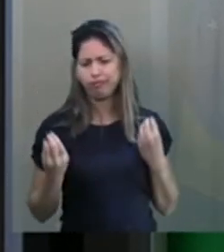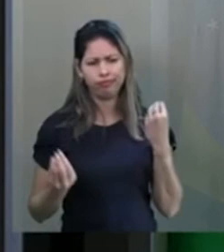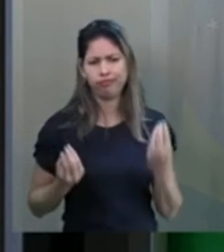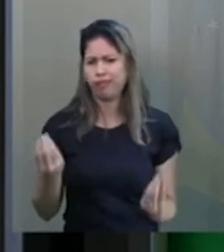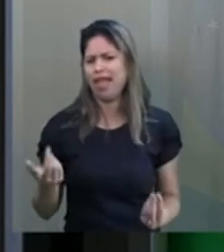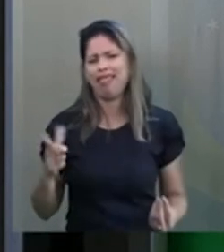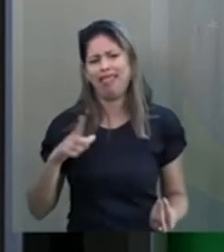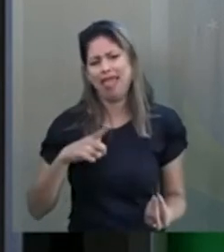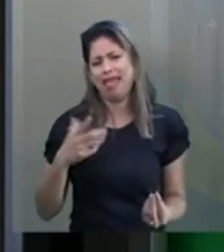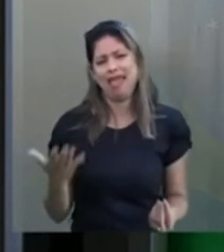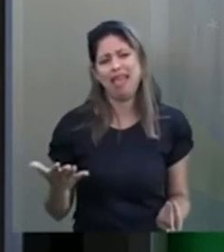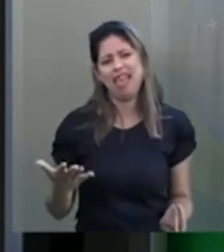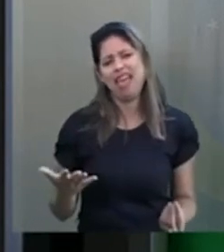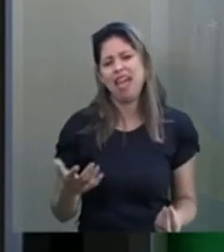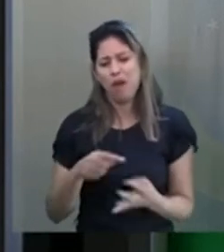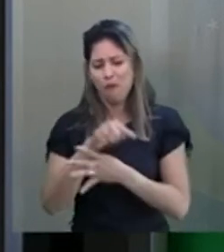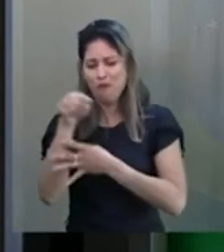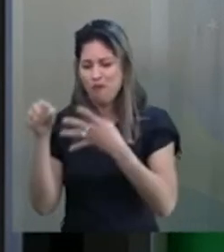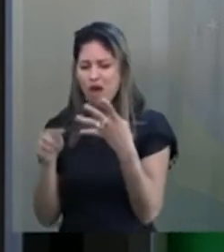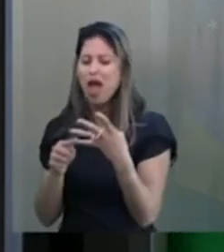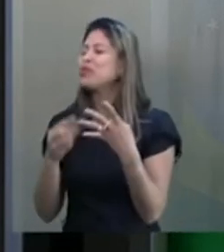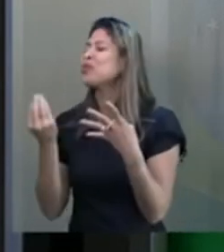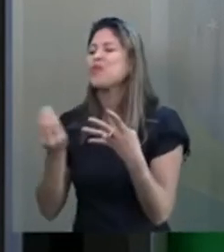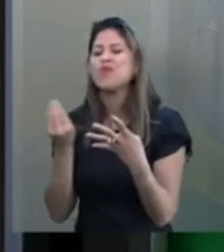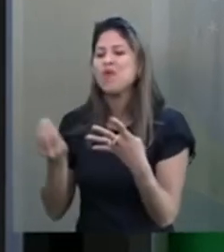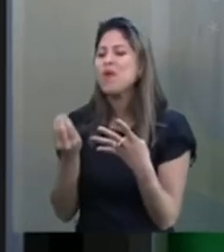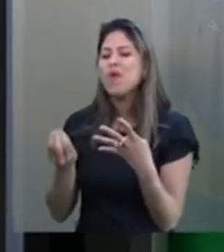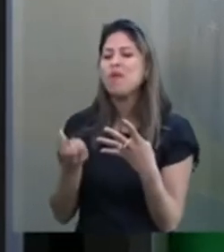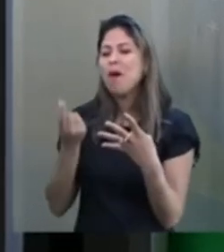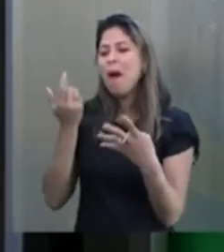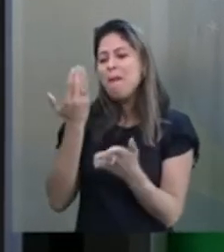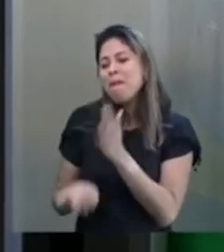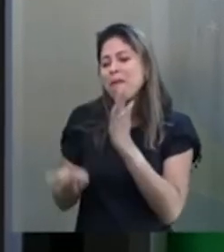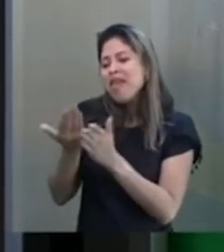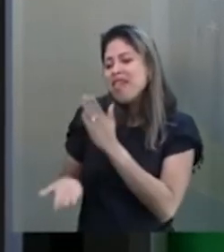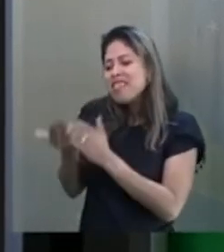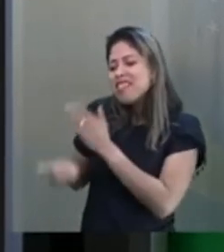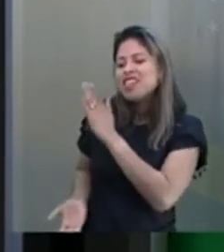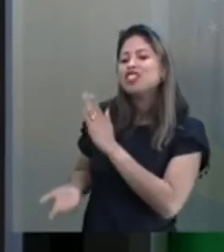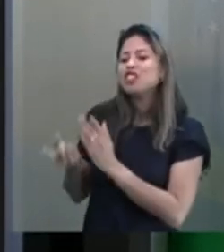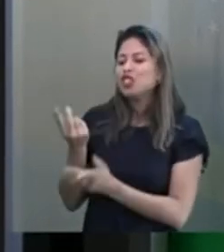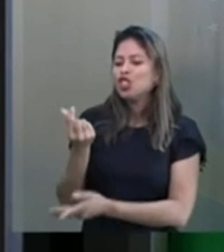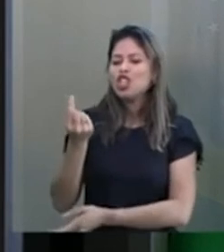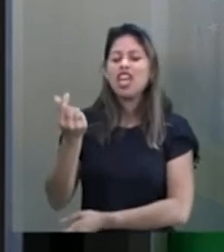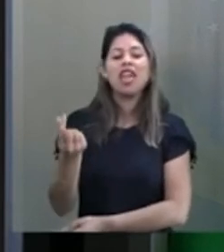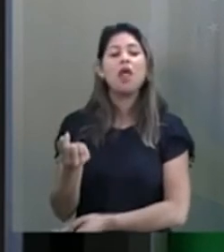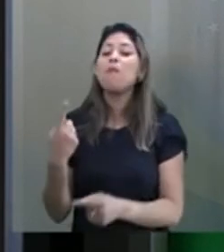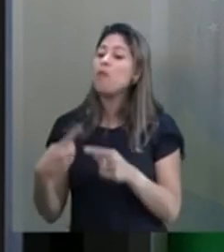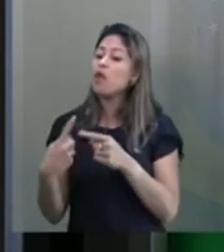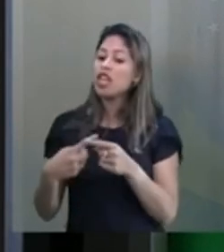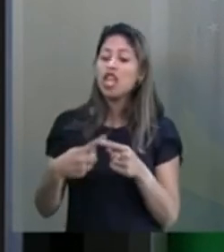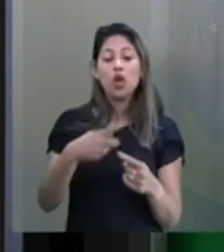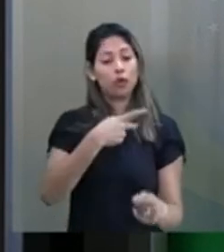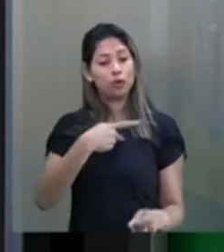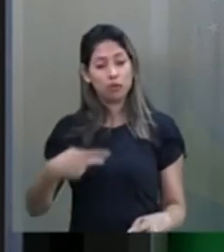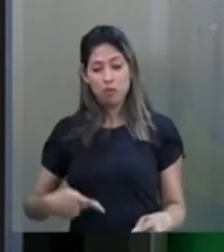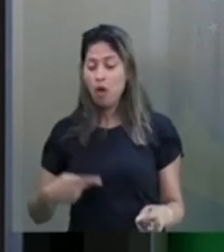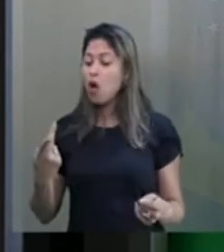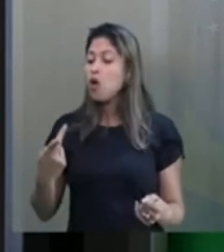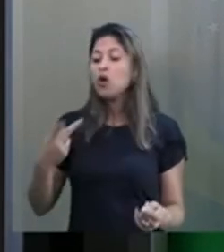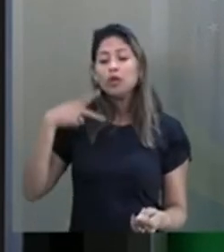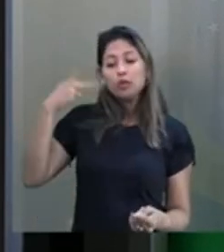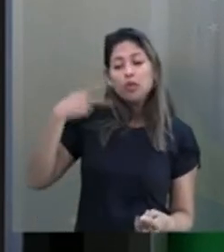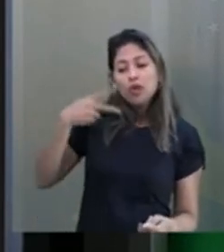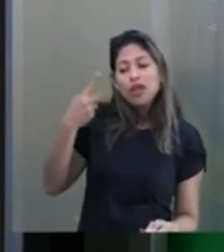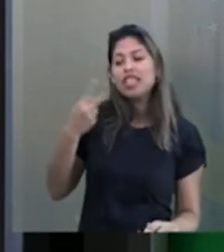do Friedman, das quatro maneiras de se gastar o dinheiro. Os políticos gastam o dinheiro dos outros com os outros. E por isso não se preocupam nem